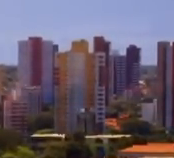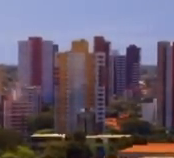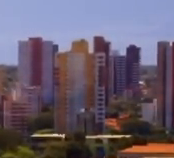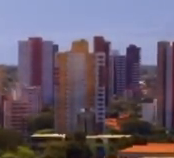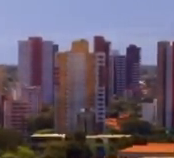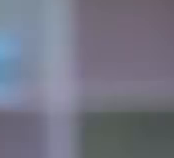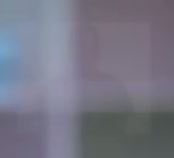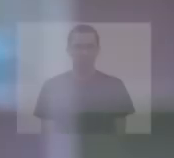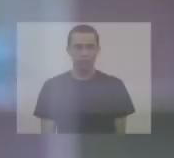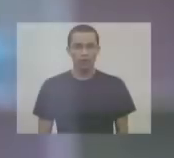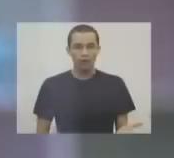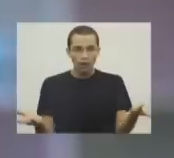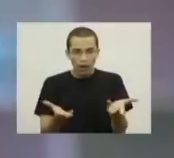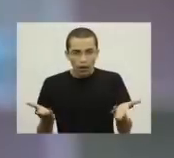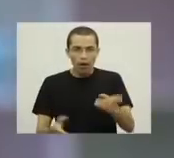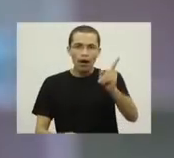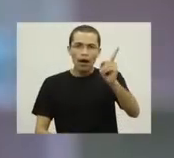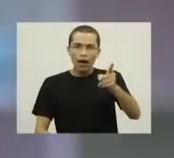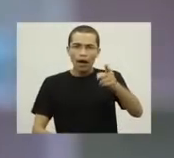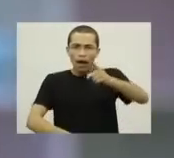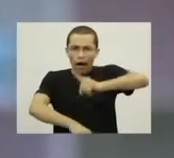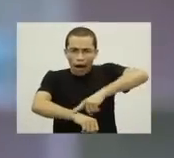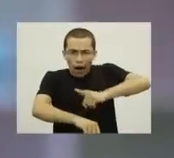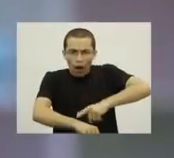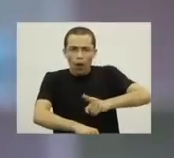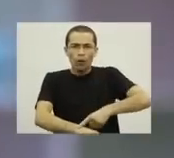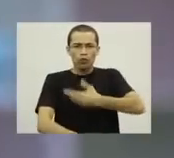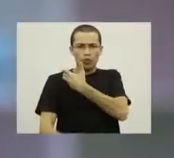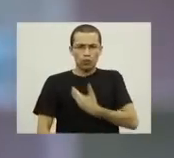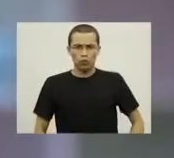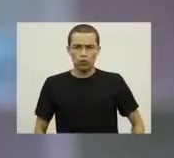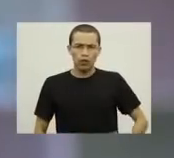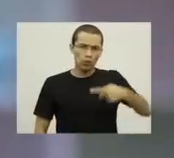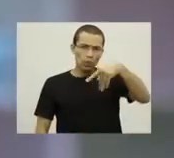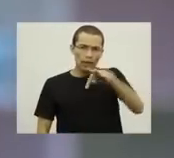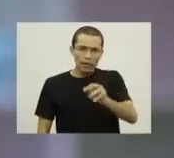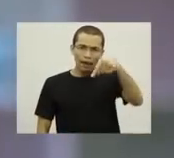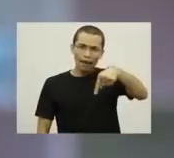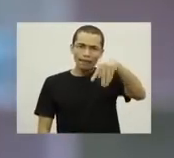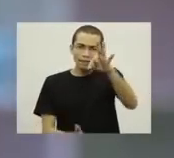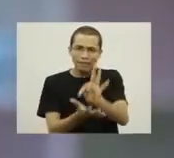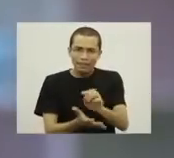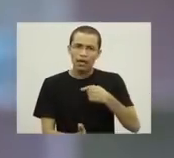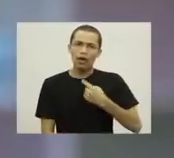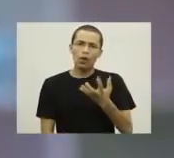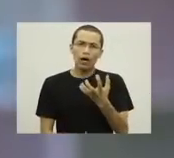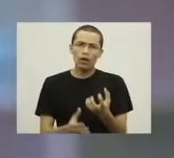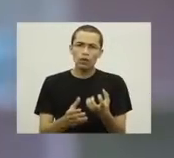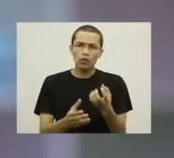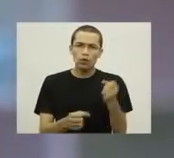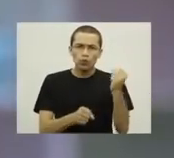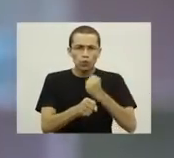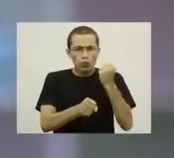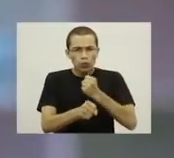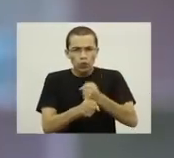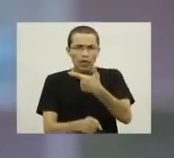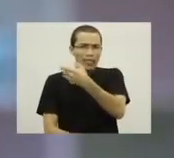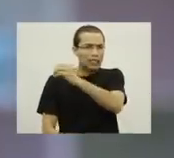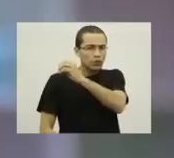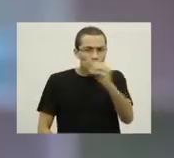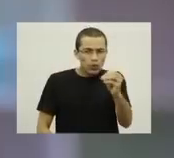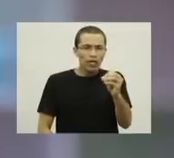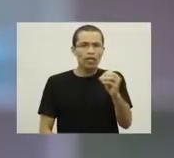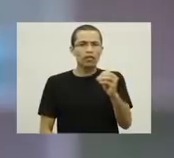todas. Agora é a vez de um governo dos trabalhadores em Teresina. Vou construir 200 unidades básicas de saúde,